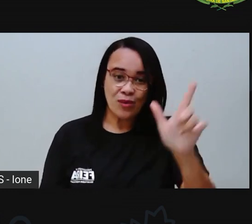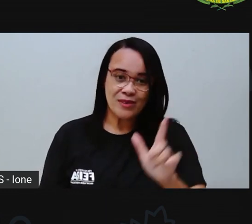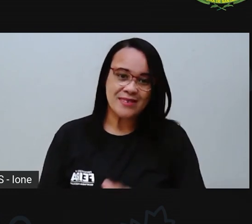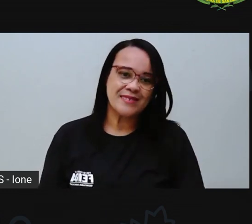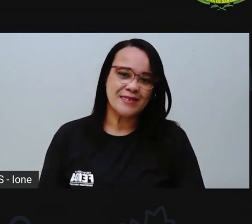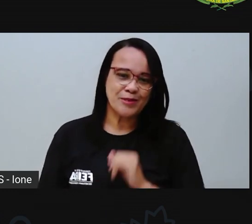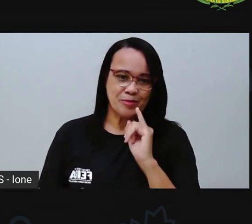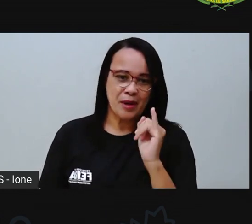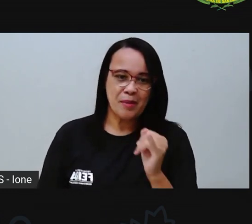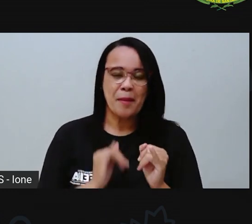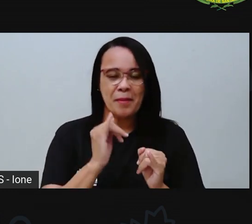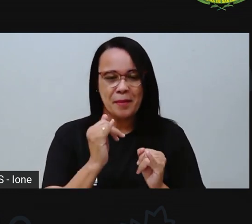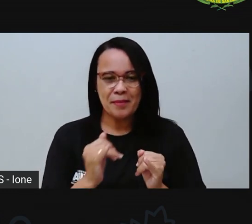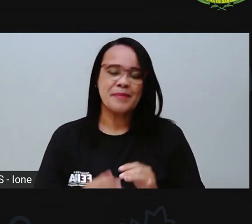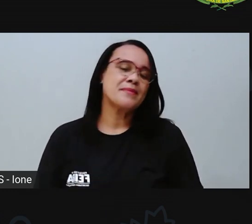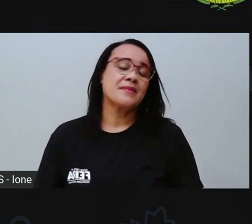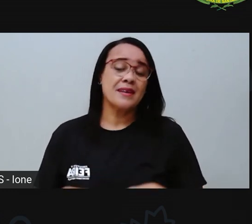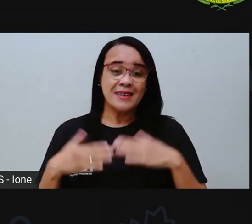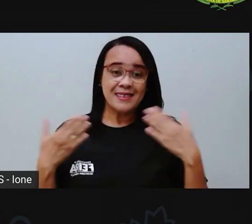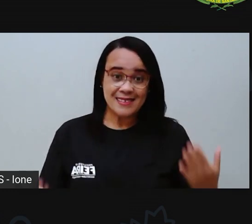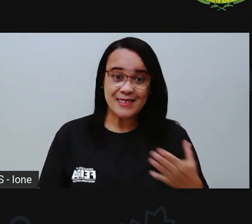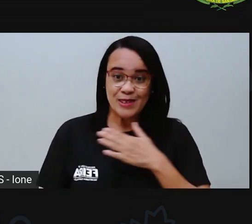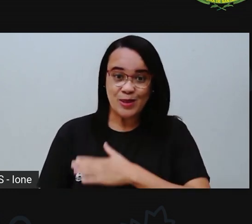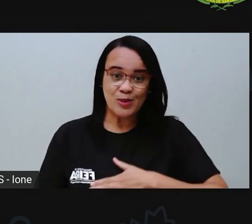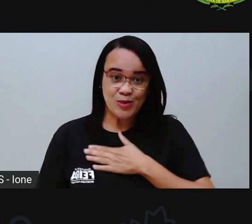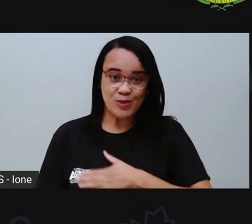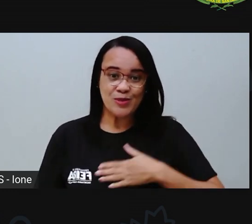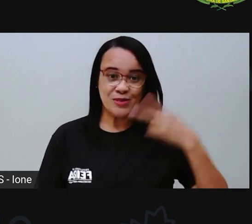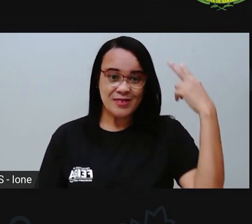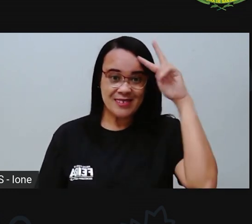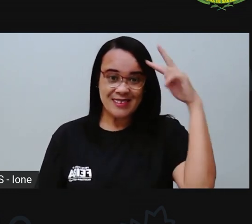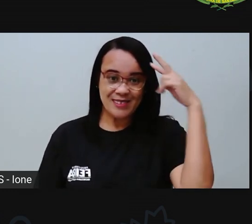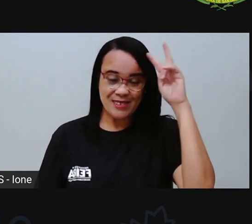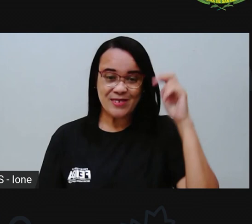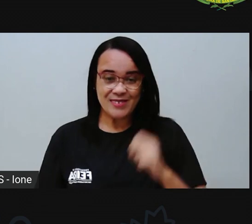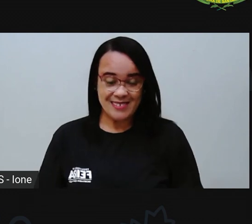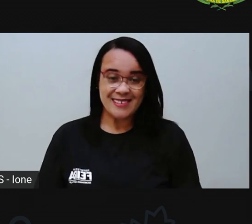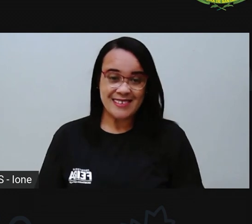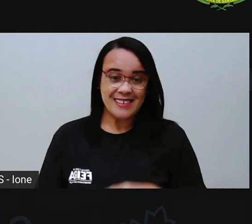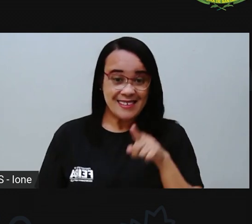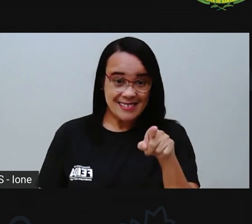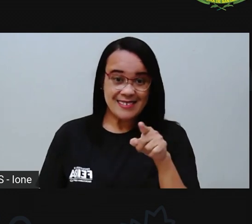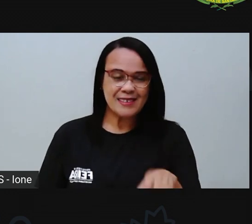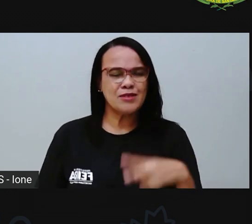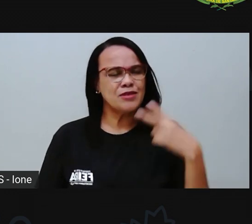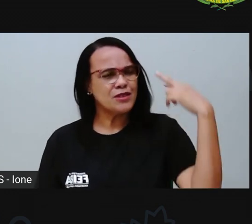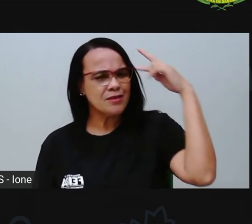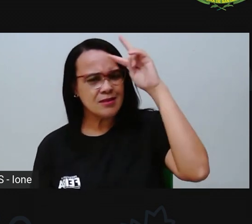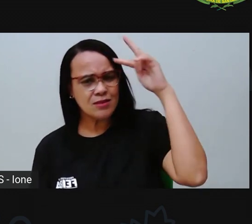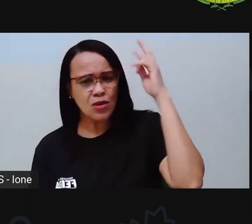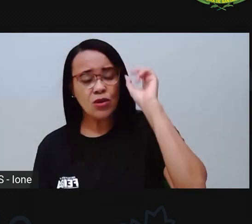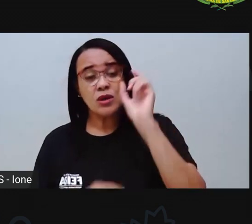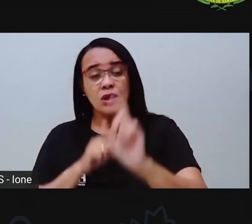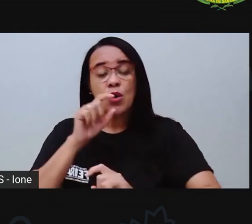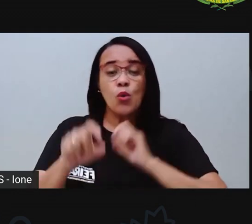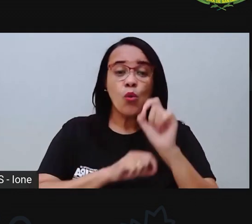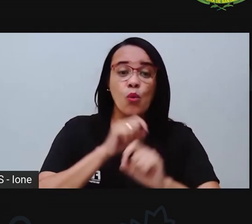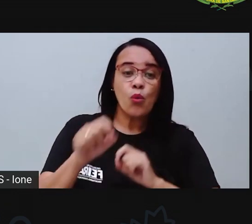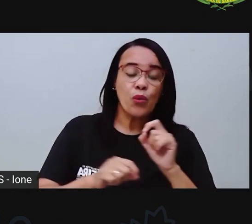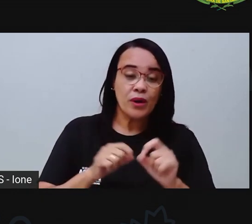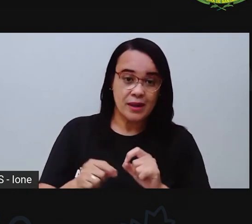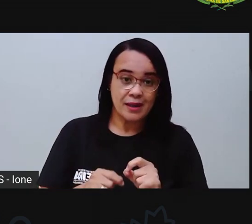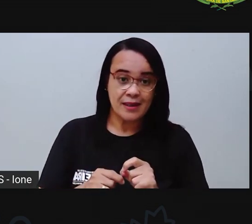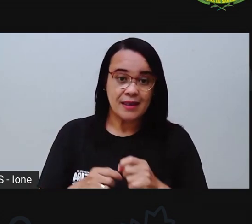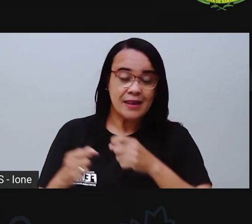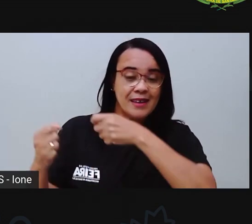curtiram a história da Centopeia? Bem bacana, né? Pois é, é uma história que vem mostrando a importância de